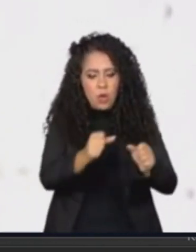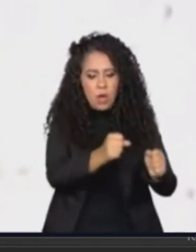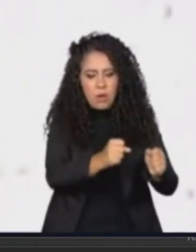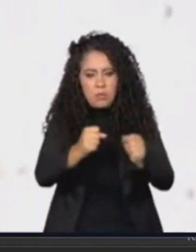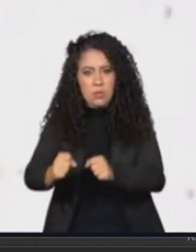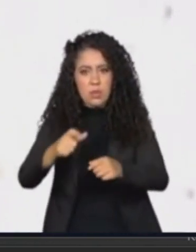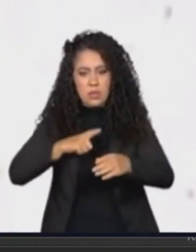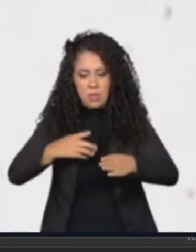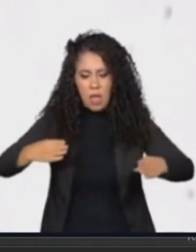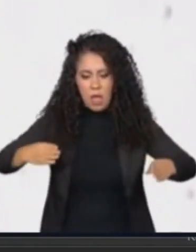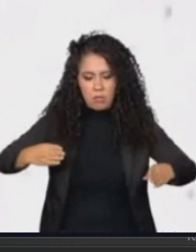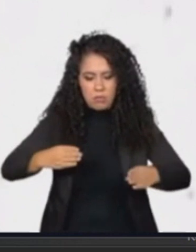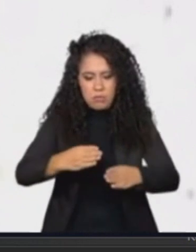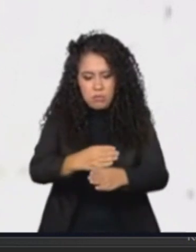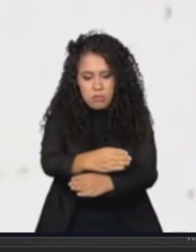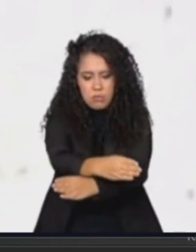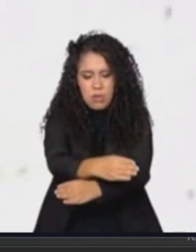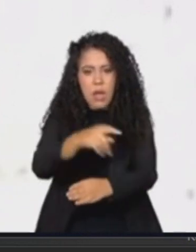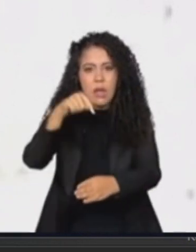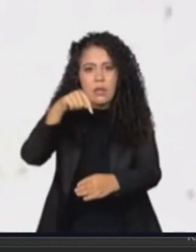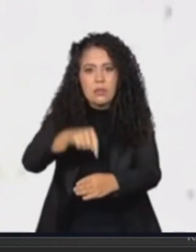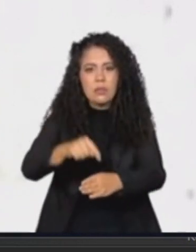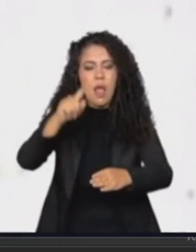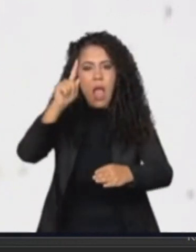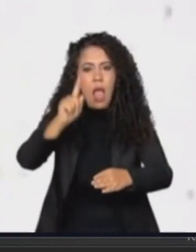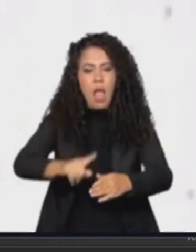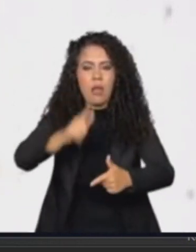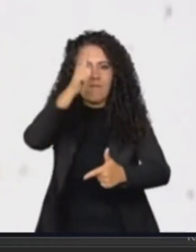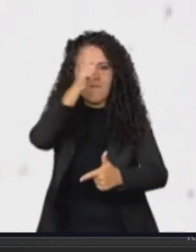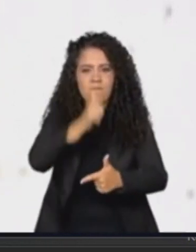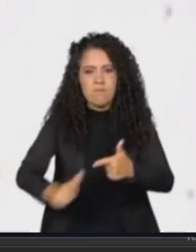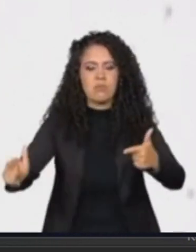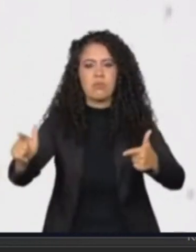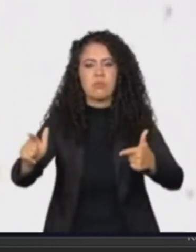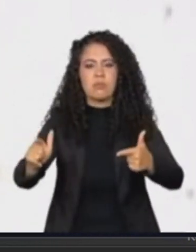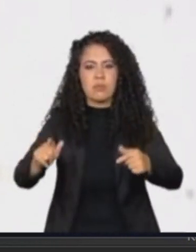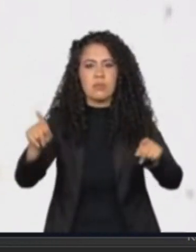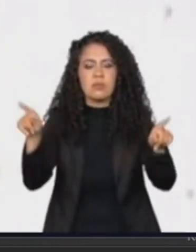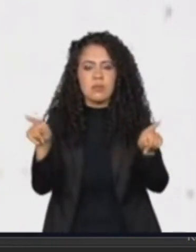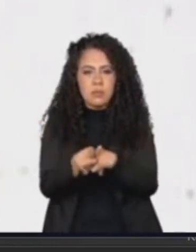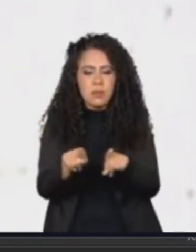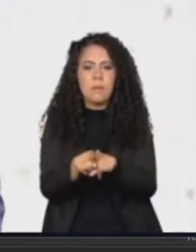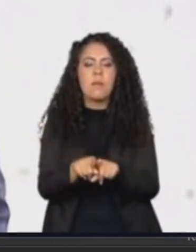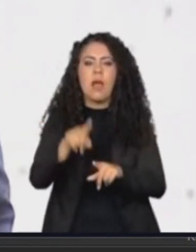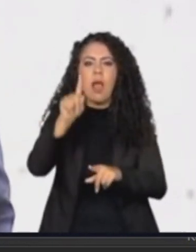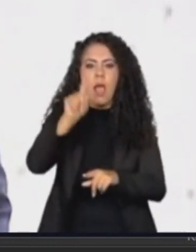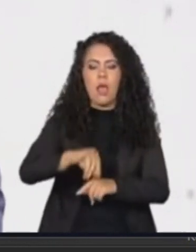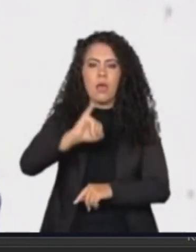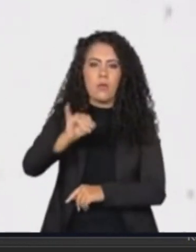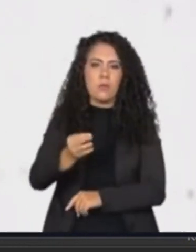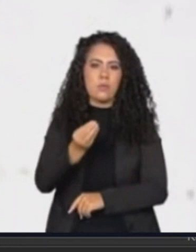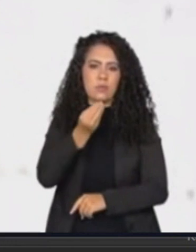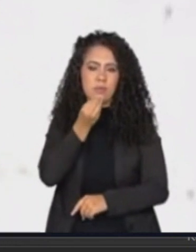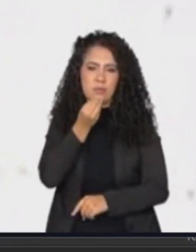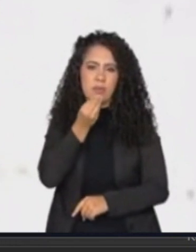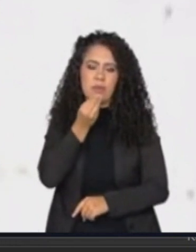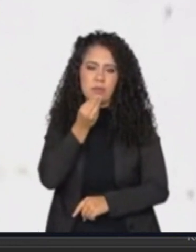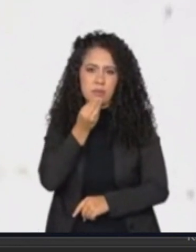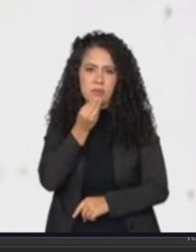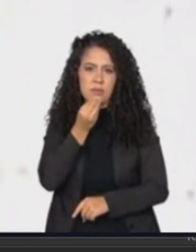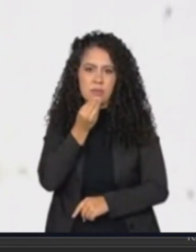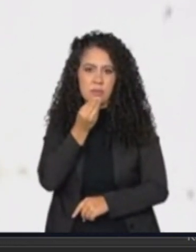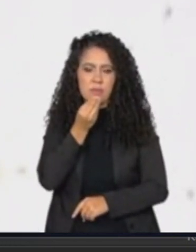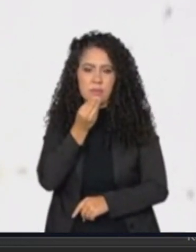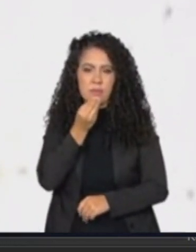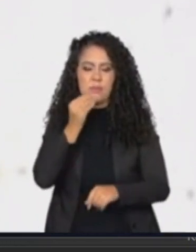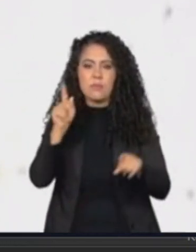amigos e amigas, é o conflito, é a boca que tudo recria e é também a oportunidade. Nos